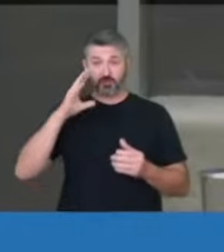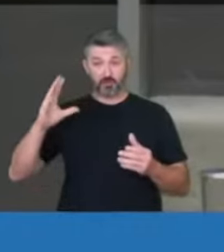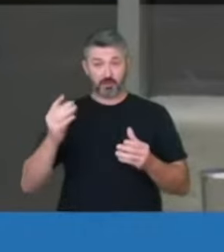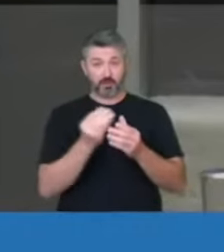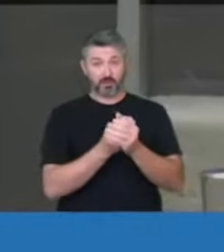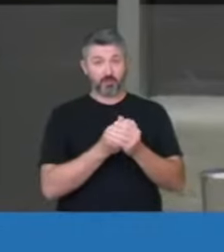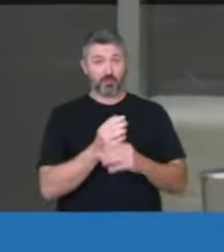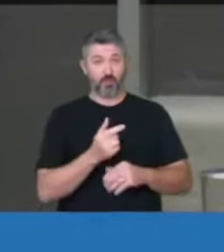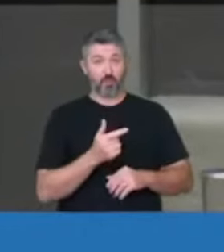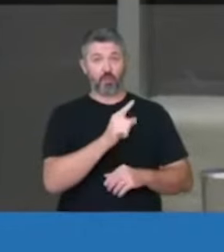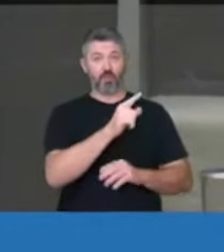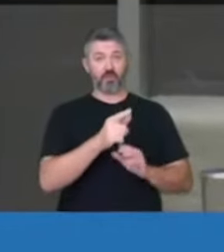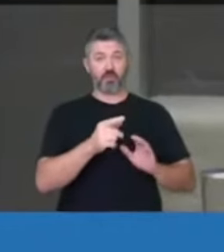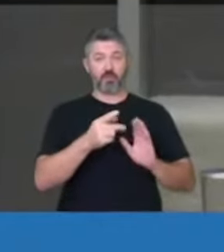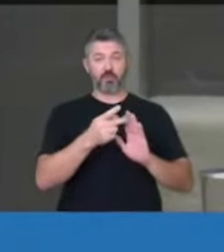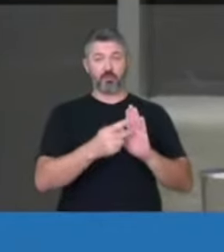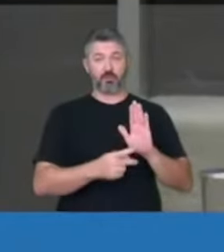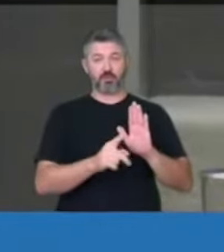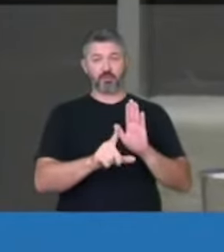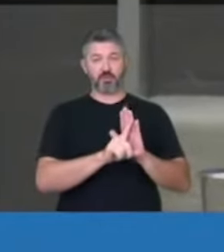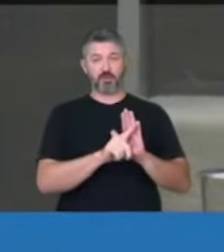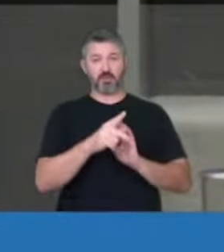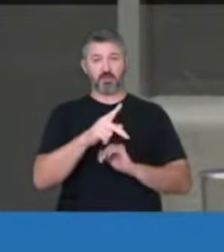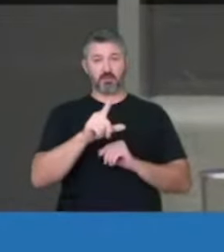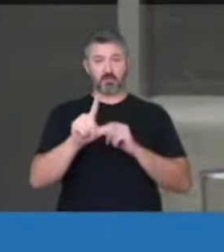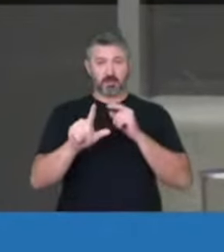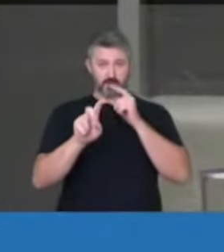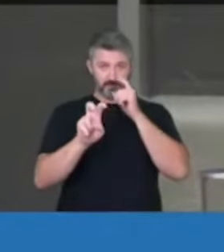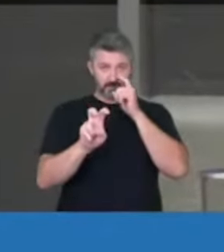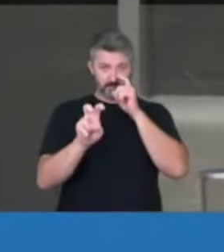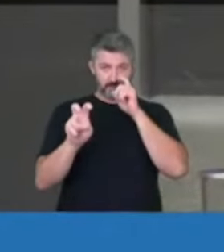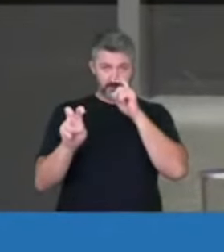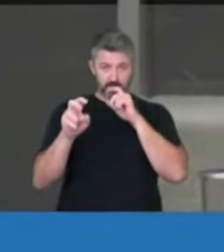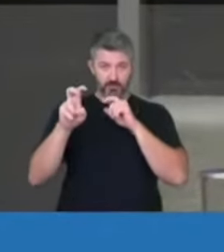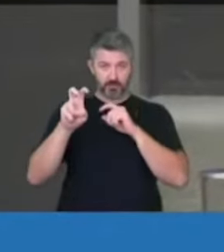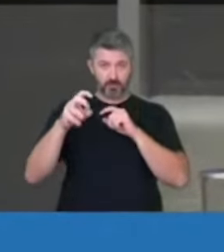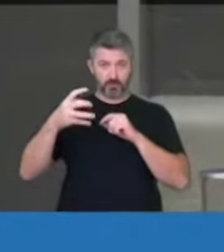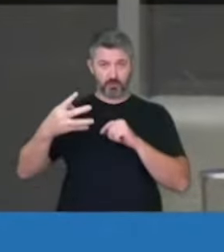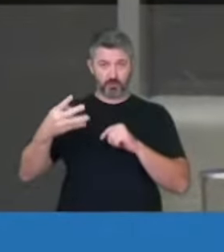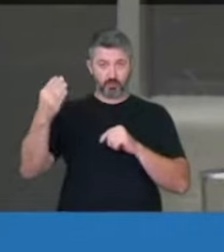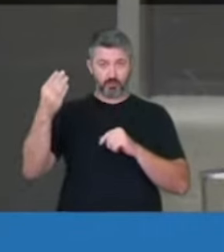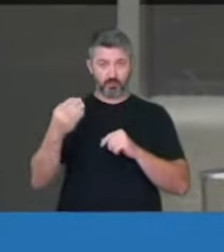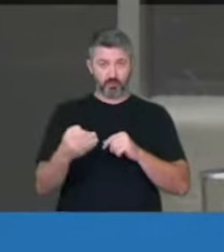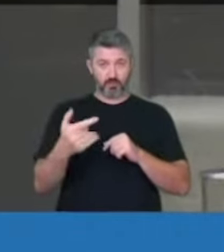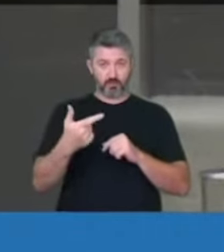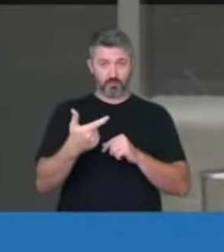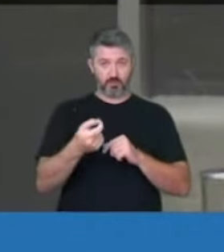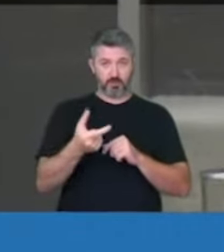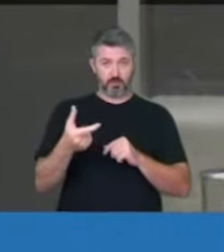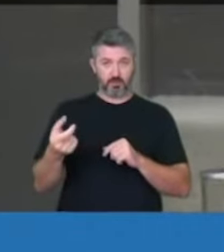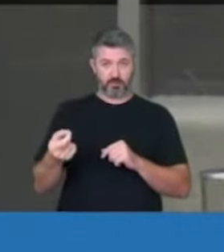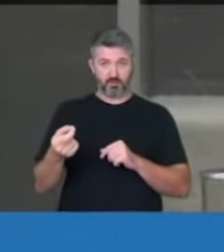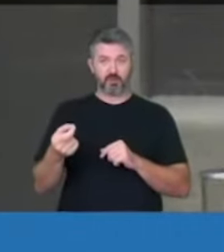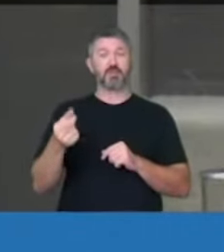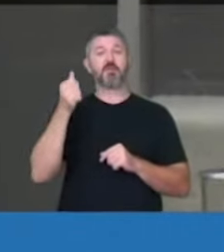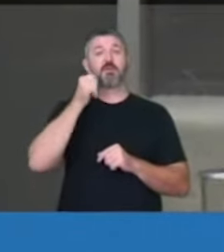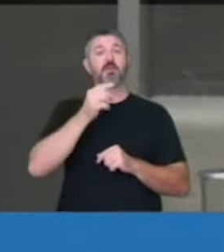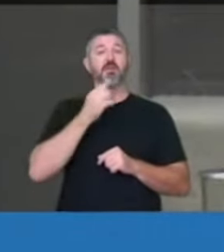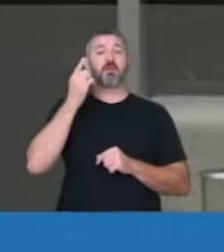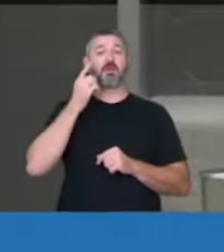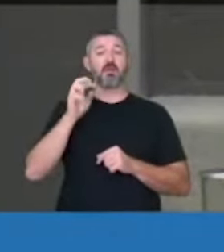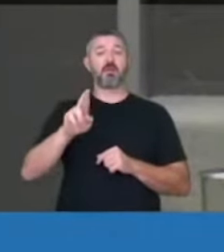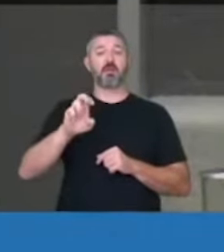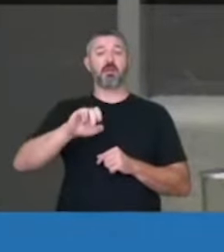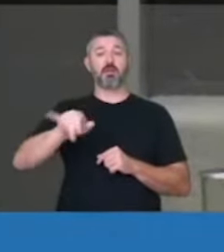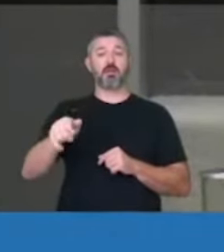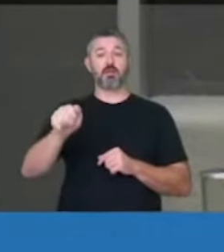uma proposta que é o PL 5554 de 2020, da então deputada Rejane